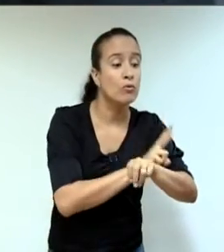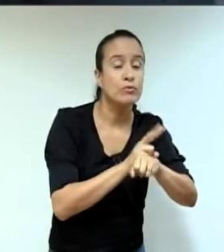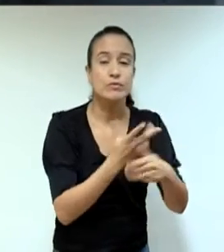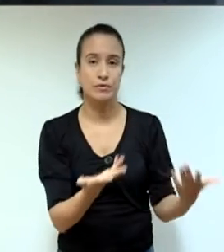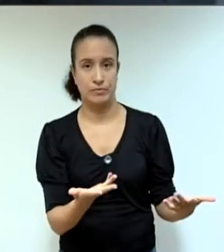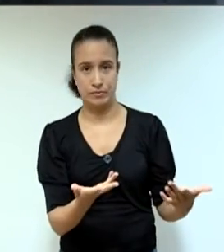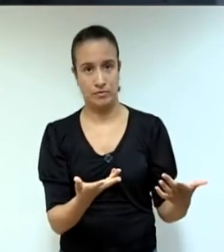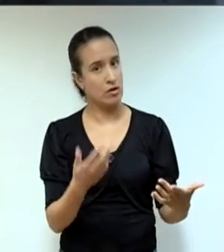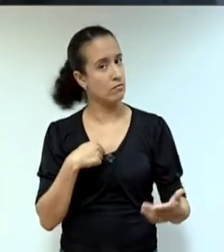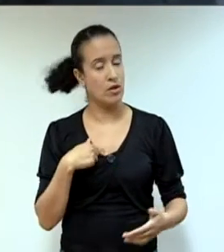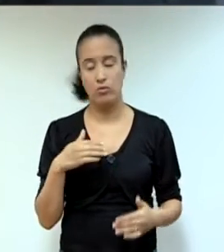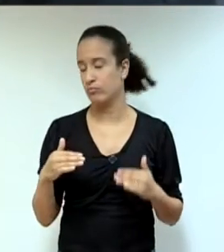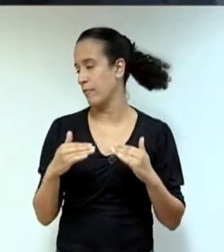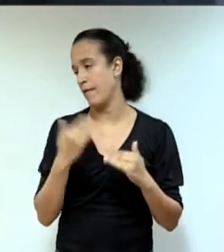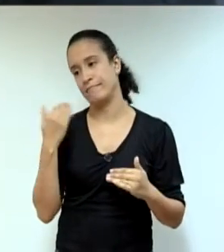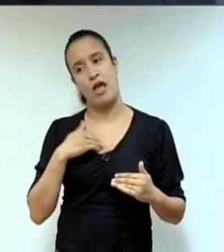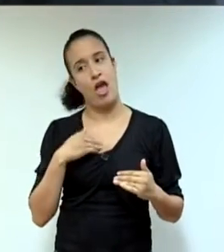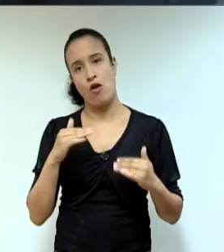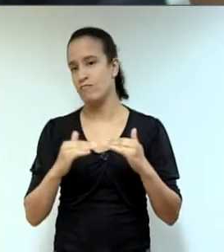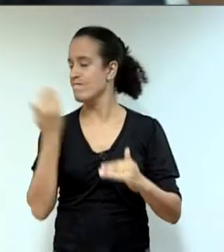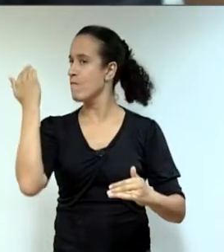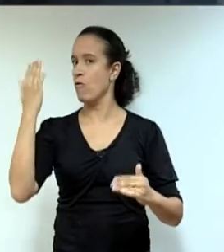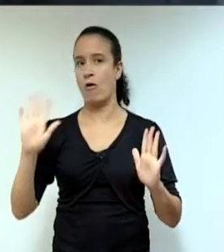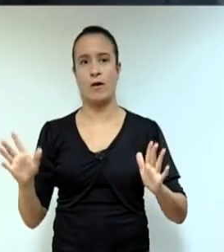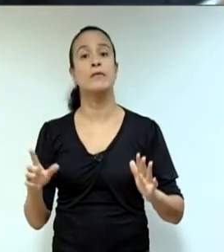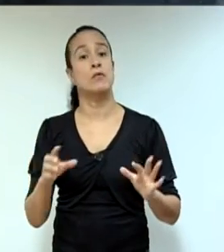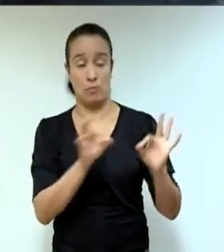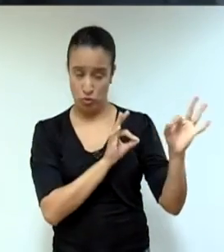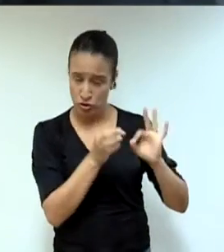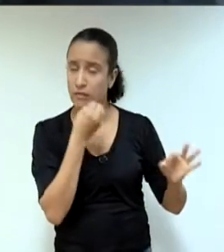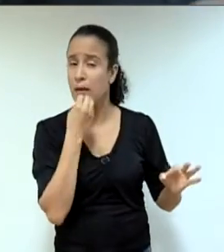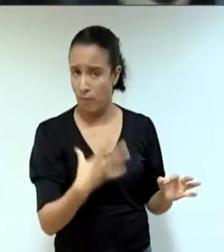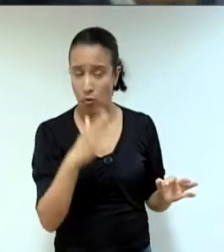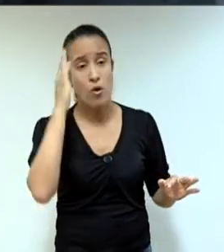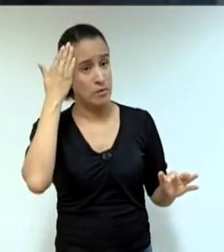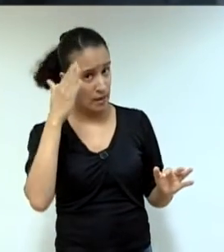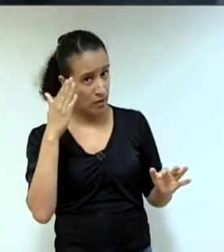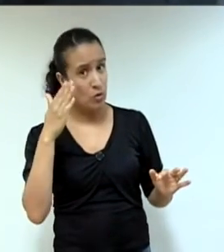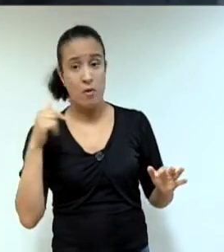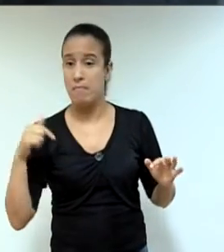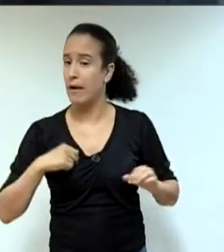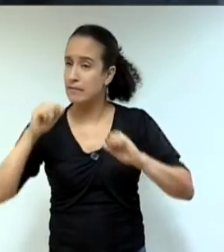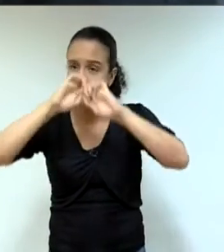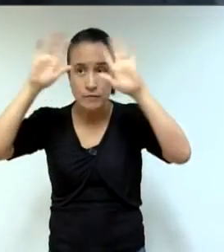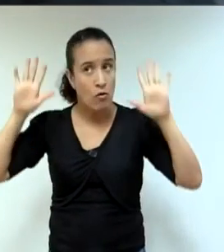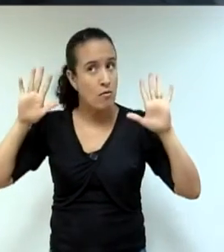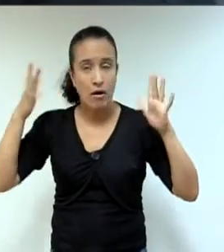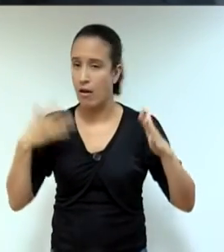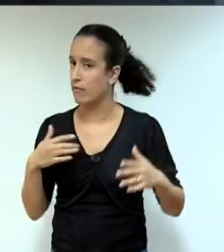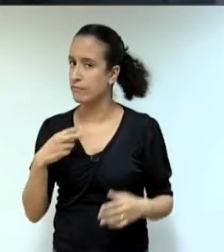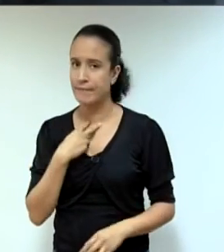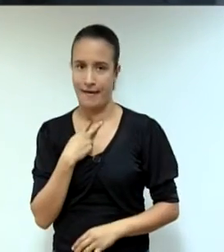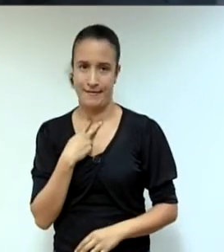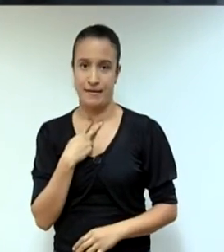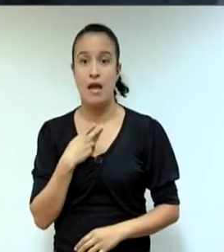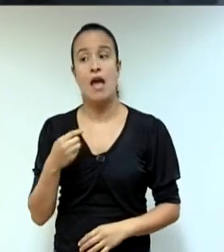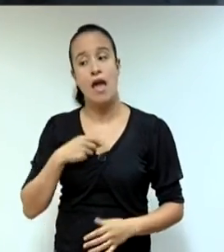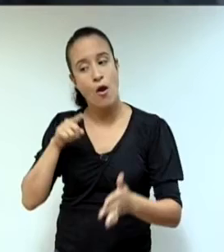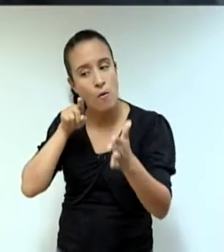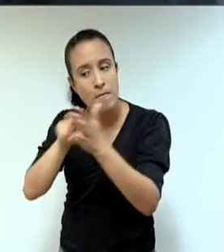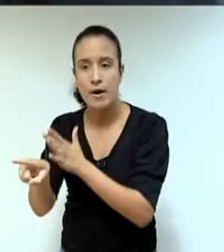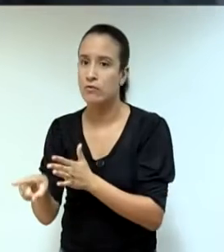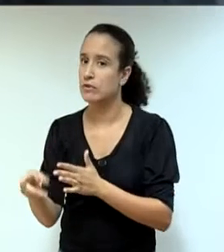que é um projeto muito bom. E deixo claro que esta Câmara Municipal foi questionada e não respondeu a essa pergunta,